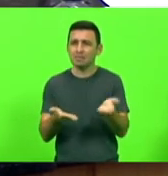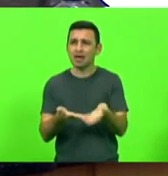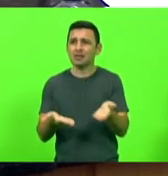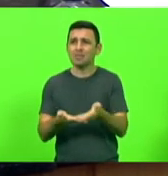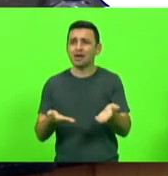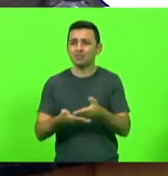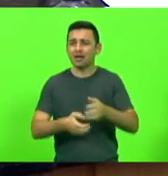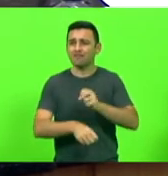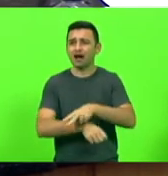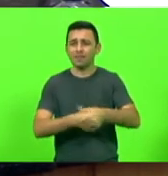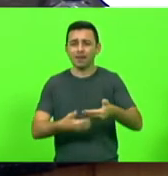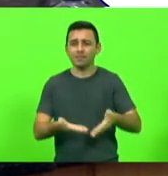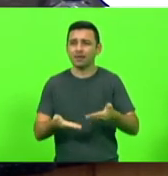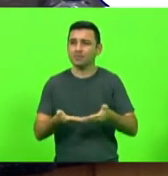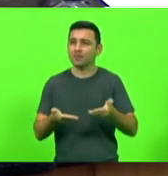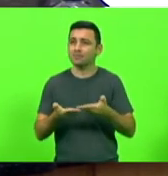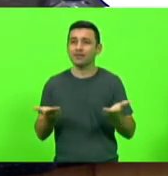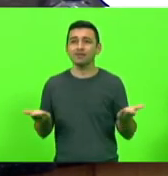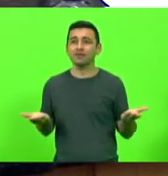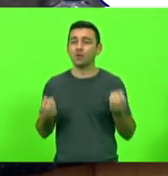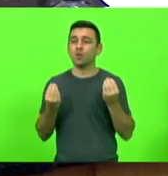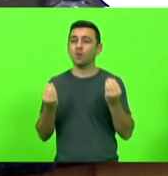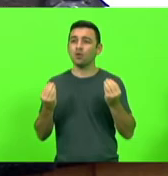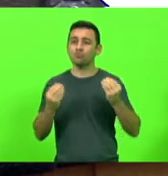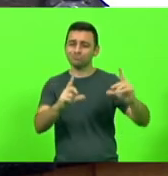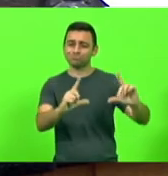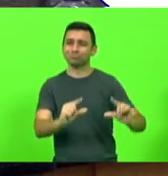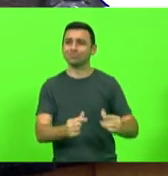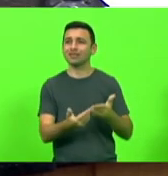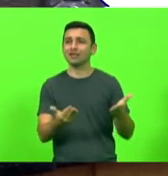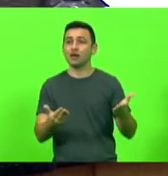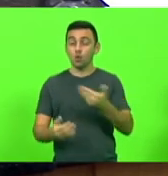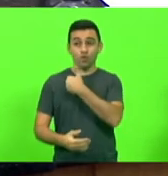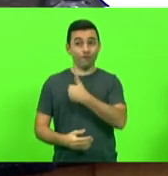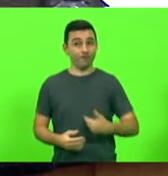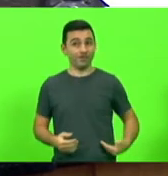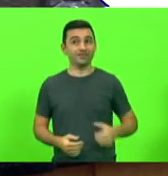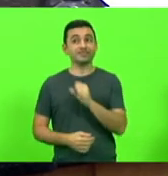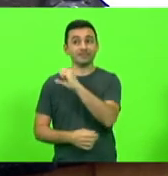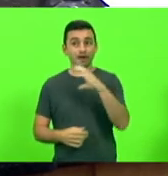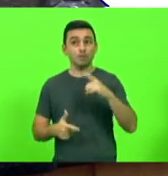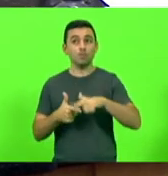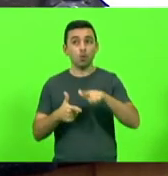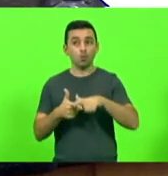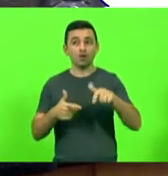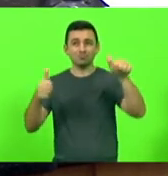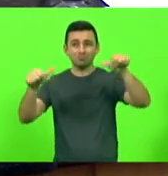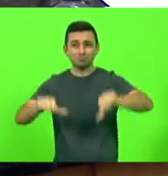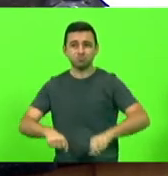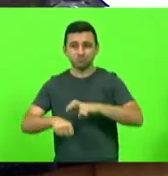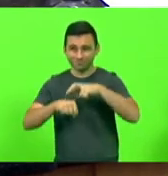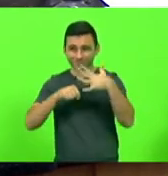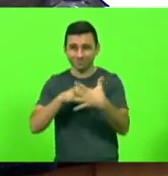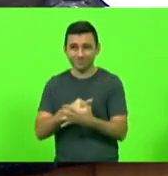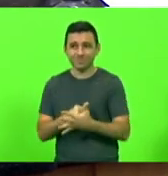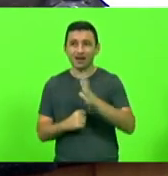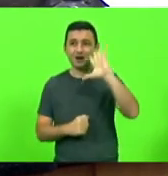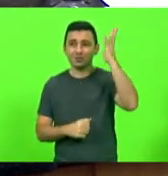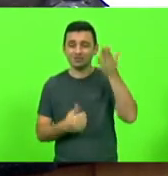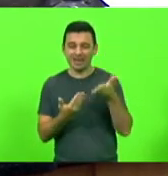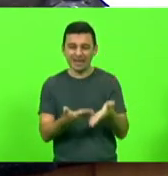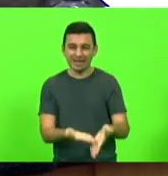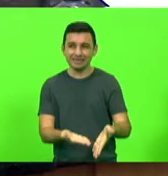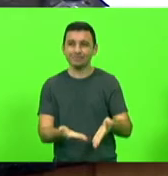5 mil empresas fechadas. Isso mesmo, o governo de Santa Catarina, num momento de coronacrise, onde esse setor foi um dos